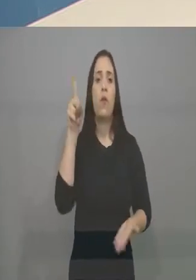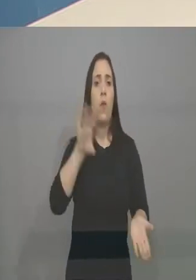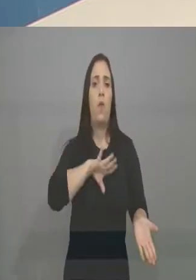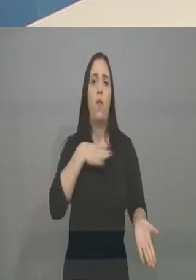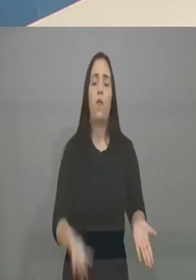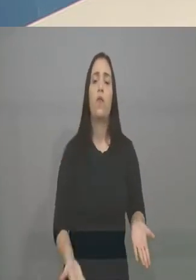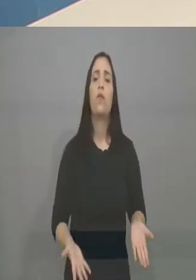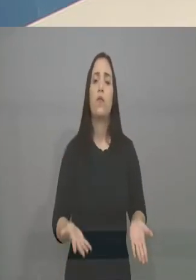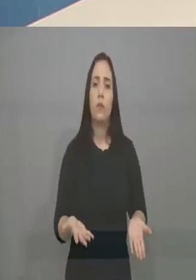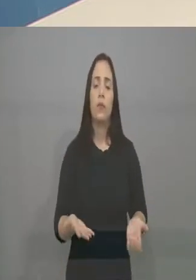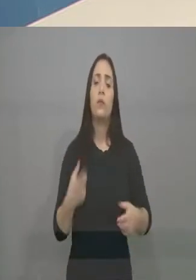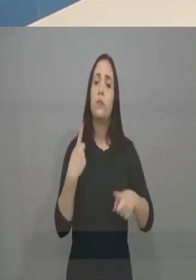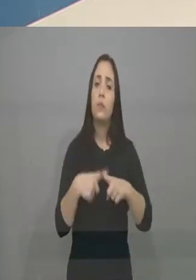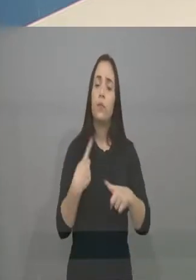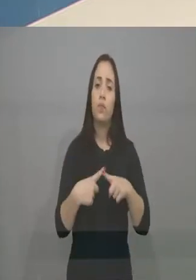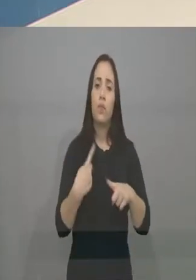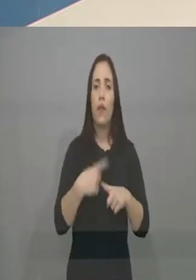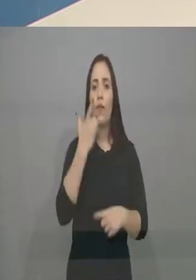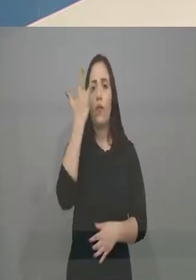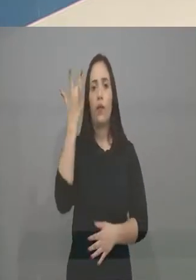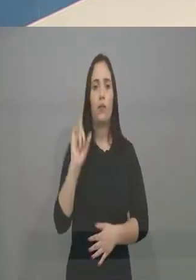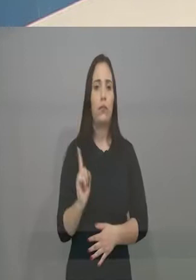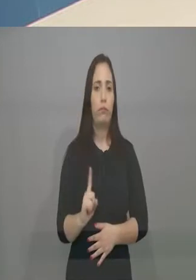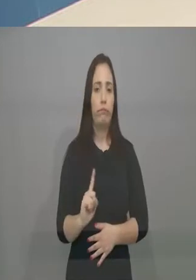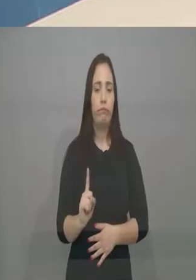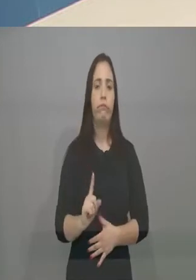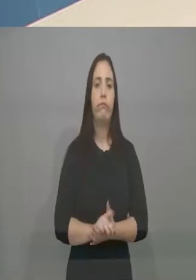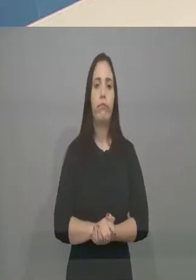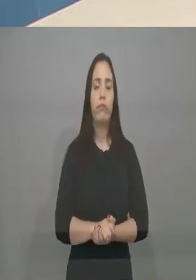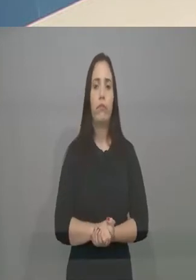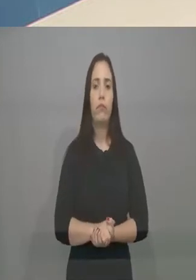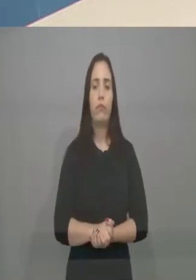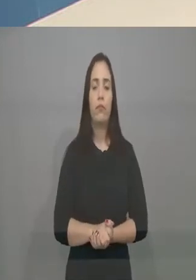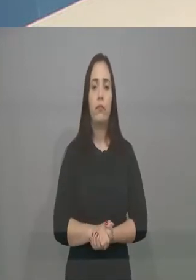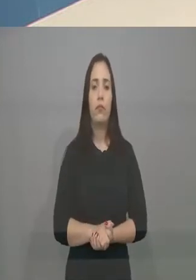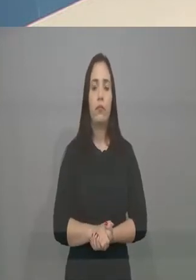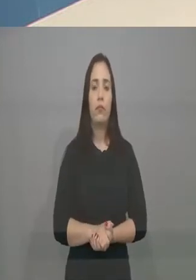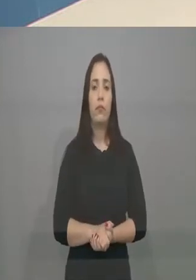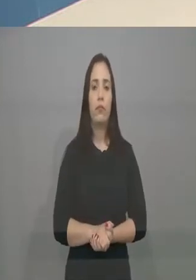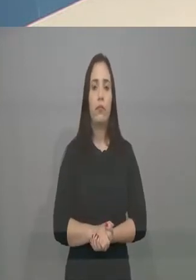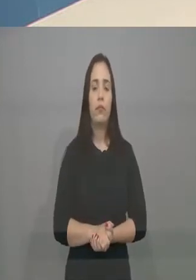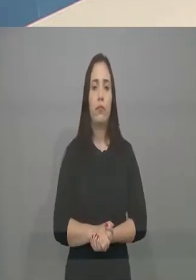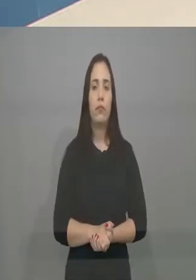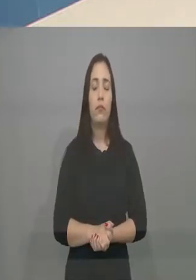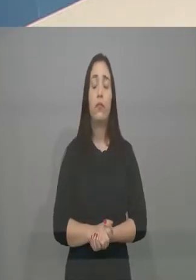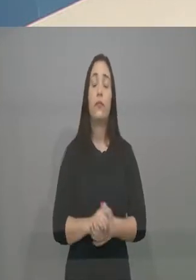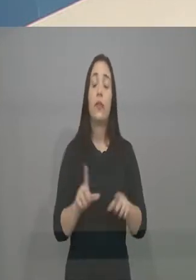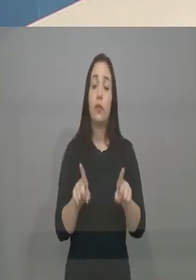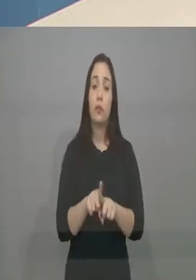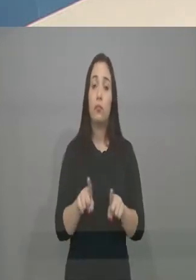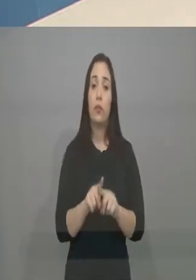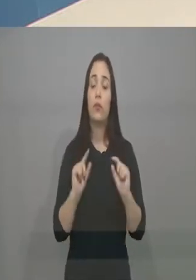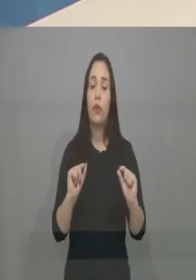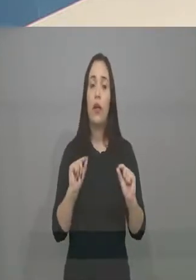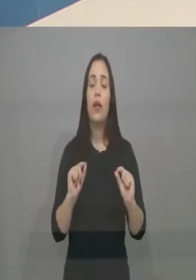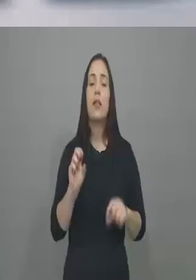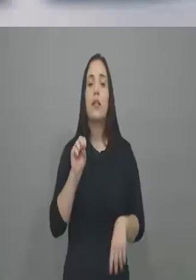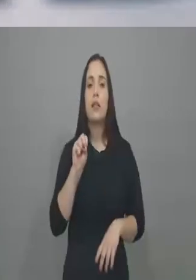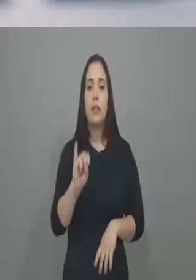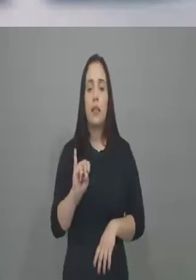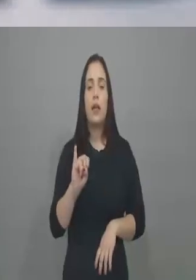prestação de serviços, que ele vai comprar o serviço do veículo, está certo? Ele não vai ter o veículo na sua